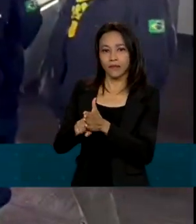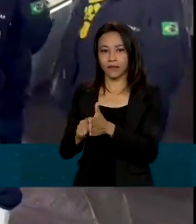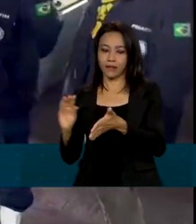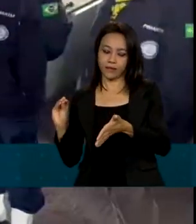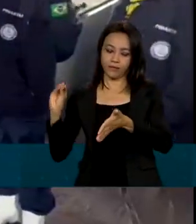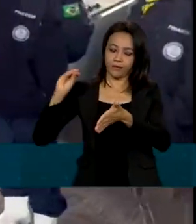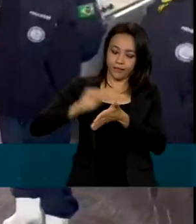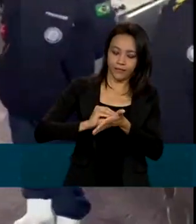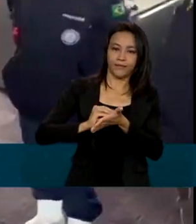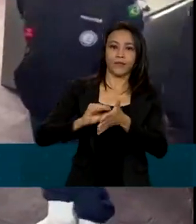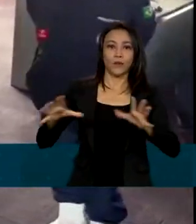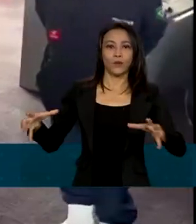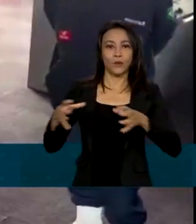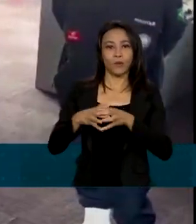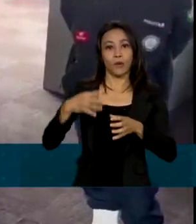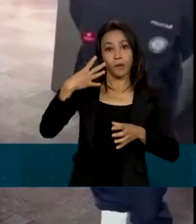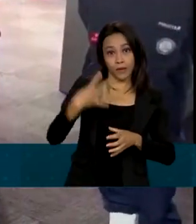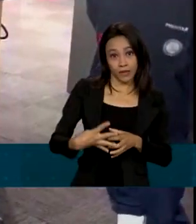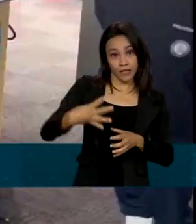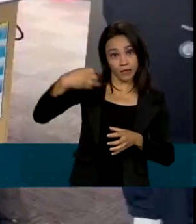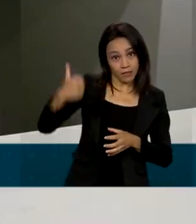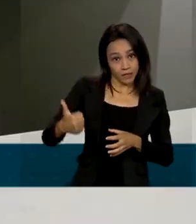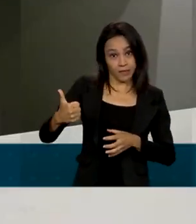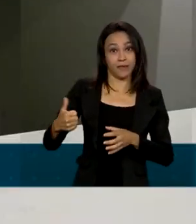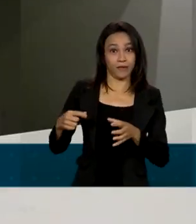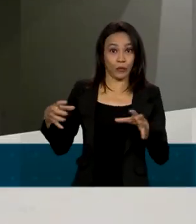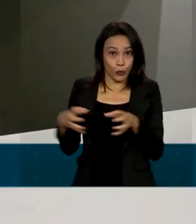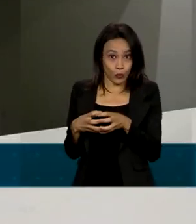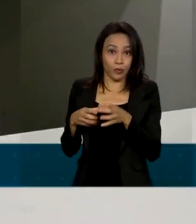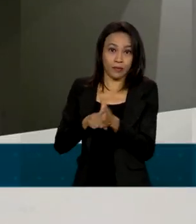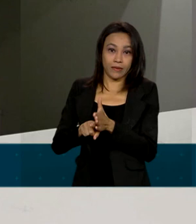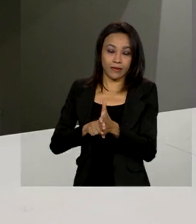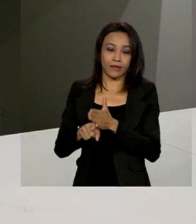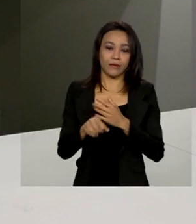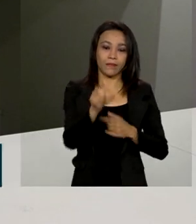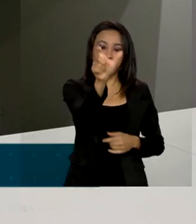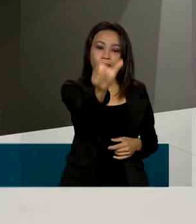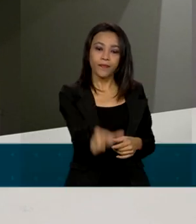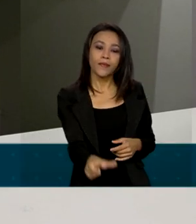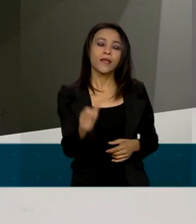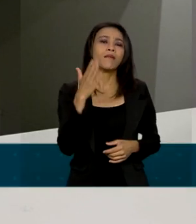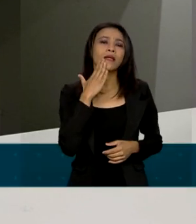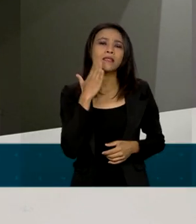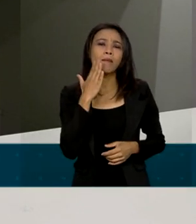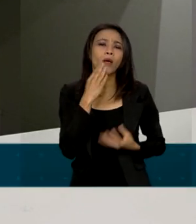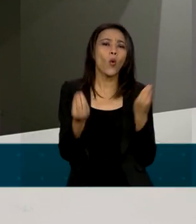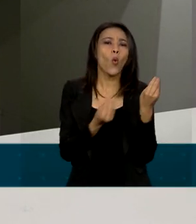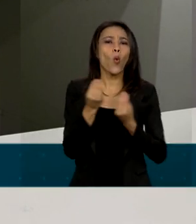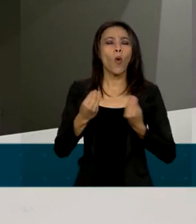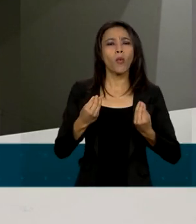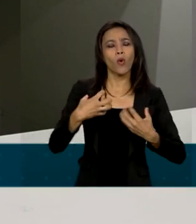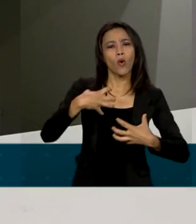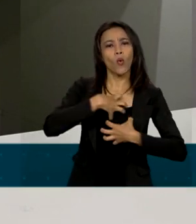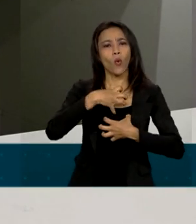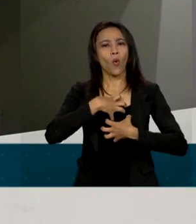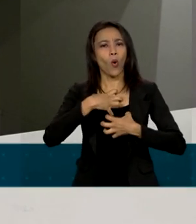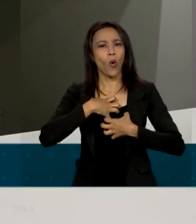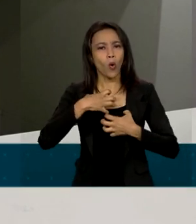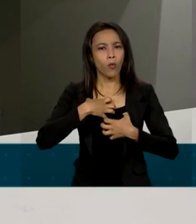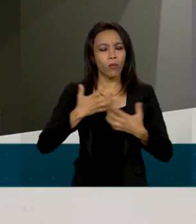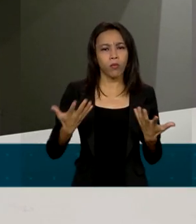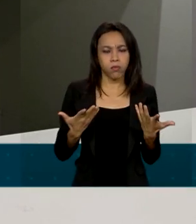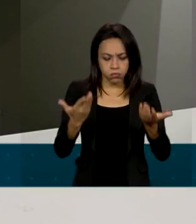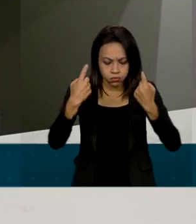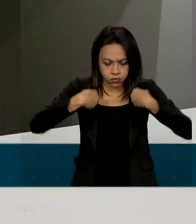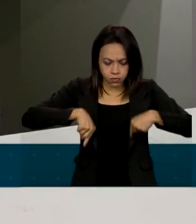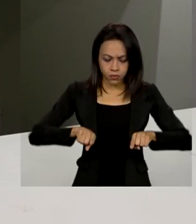41ª edição do ProAntar. É tanto compreender essas respostas fisiológicas relacionadas à exposição